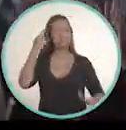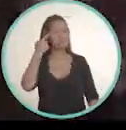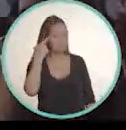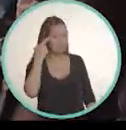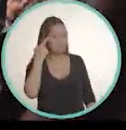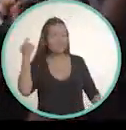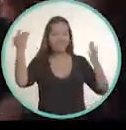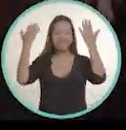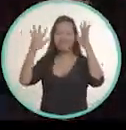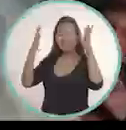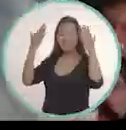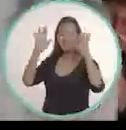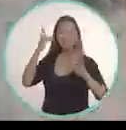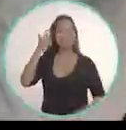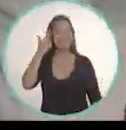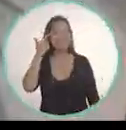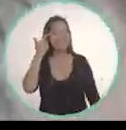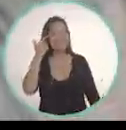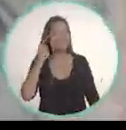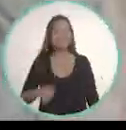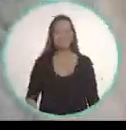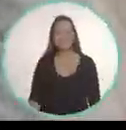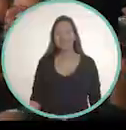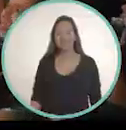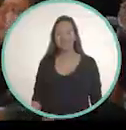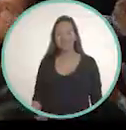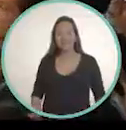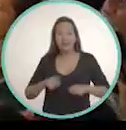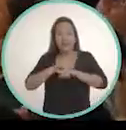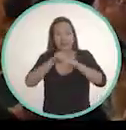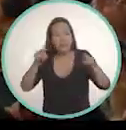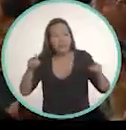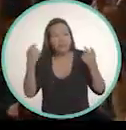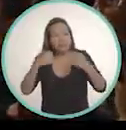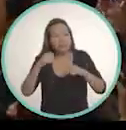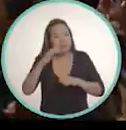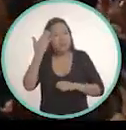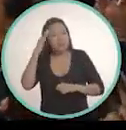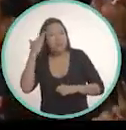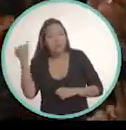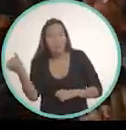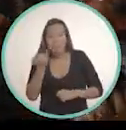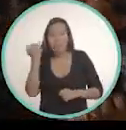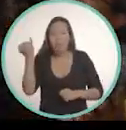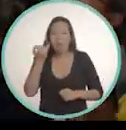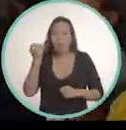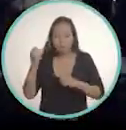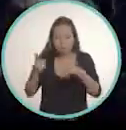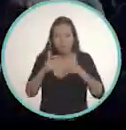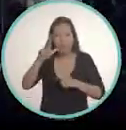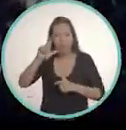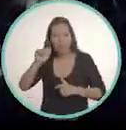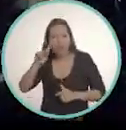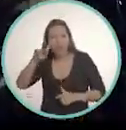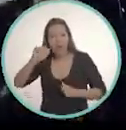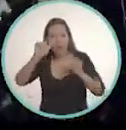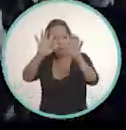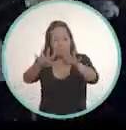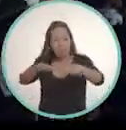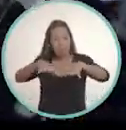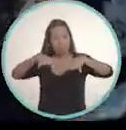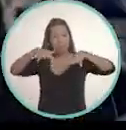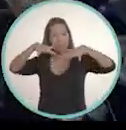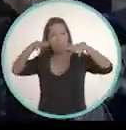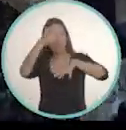Chico, presa! Chico, minha presa! Vocês não têm ideia da importância que tem essa lapa lotada novamente